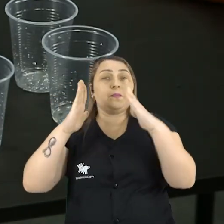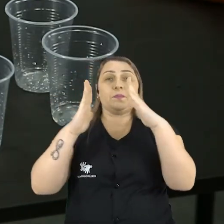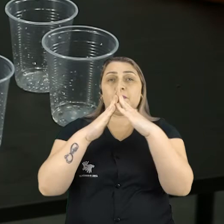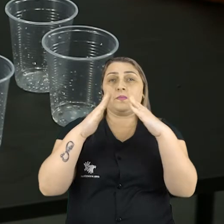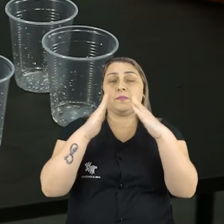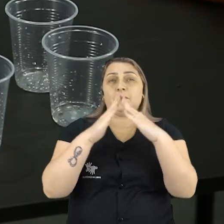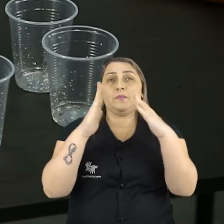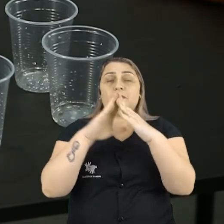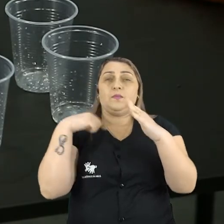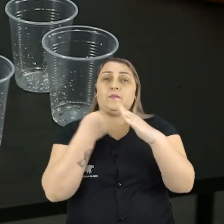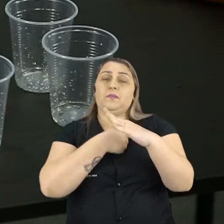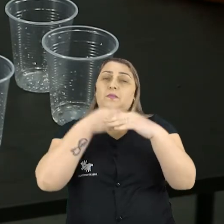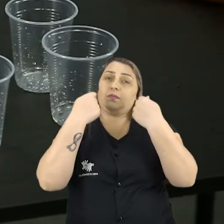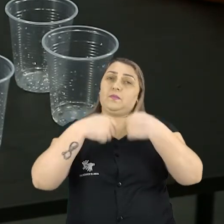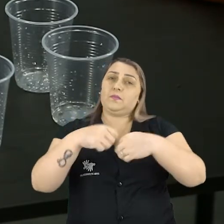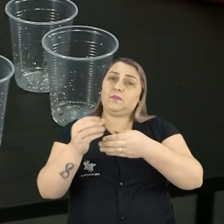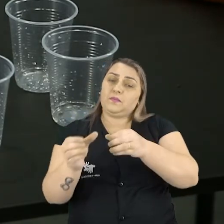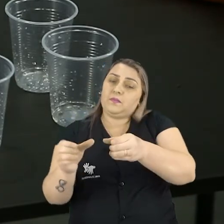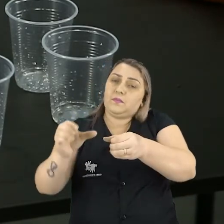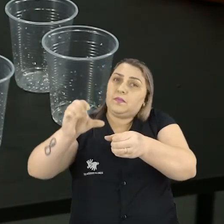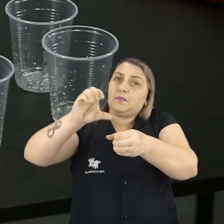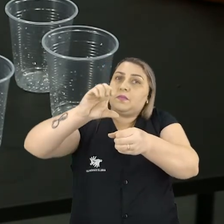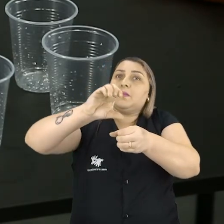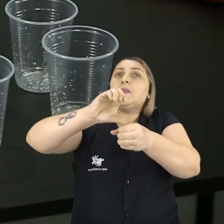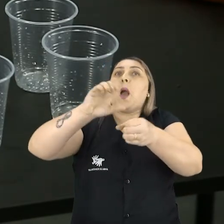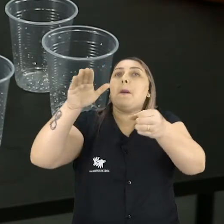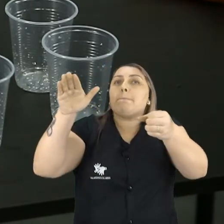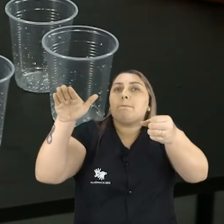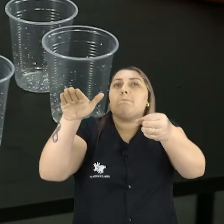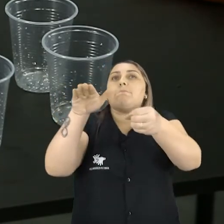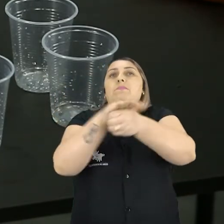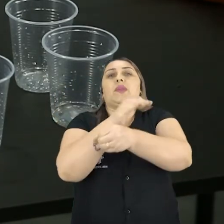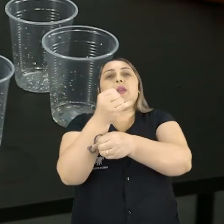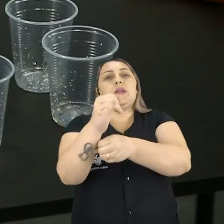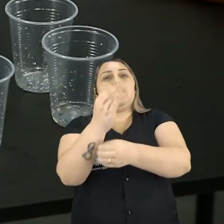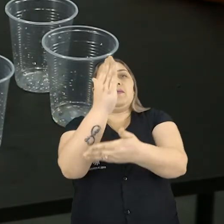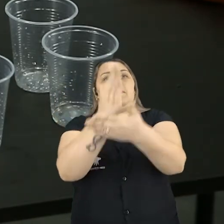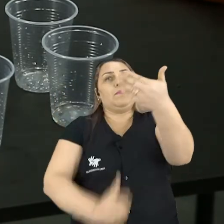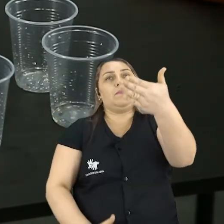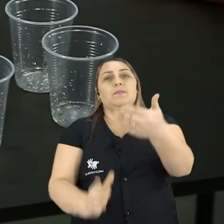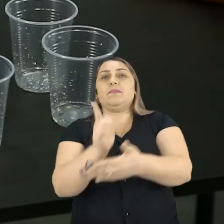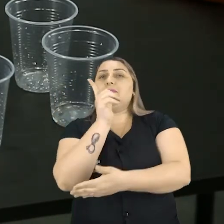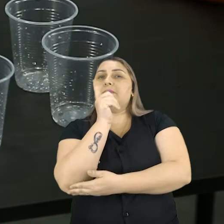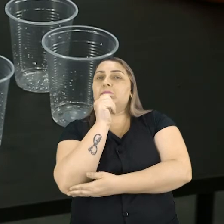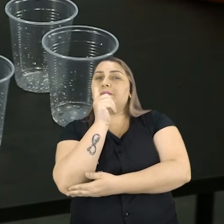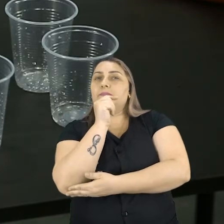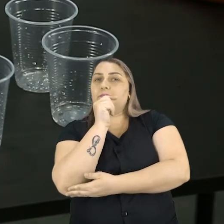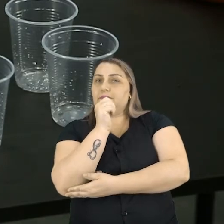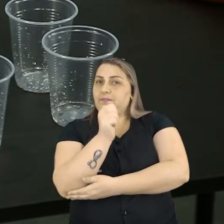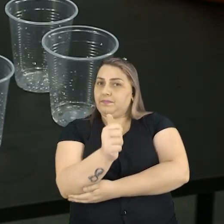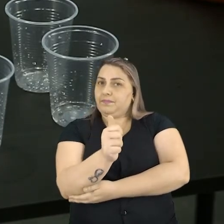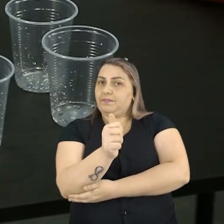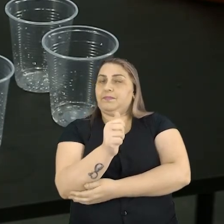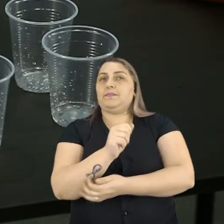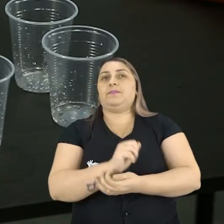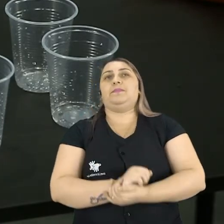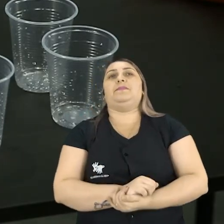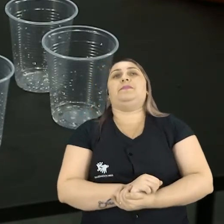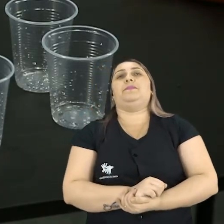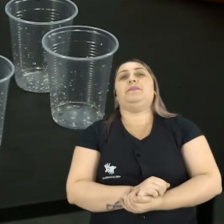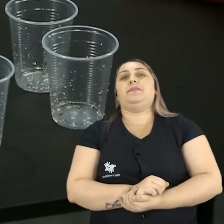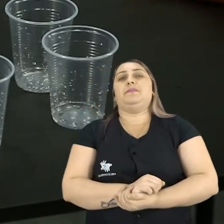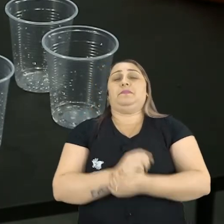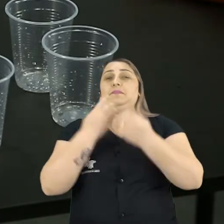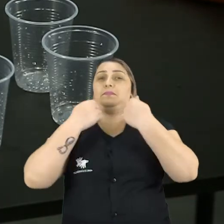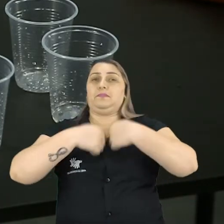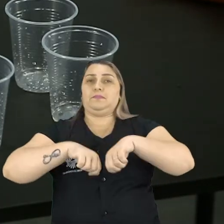Nós precisamos encher totalmente Senão vai sobrar água Tá? Então nós